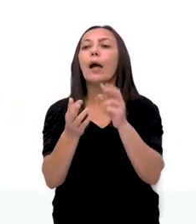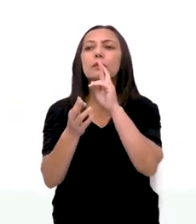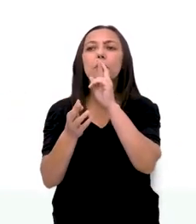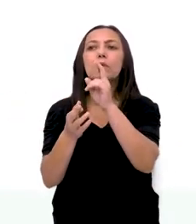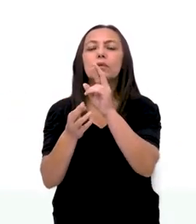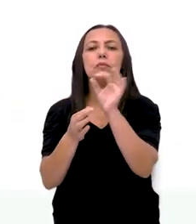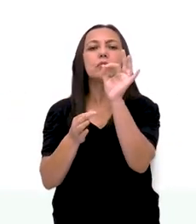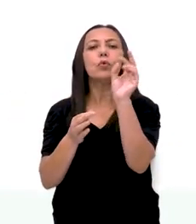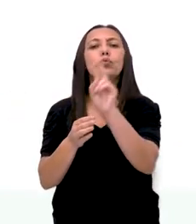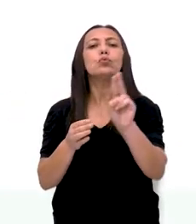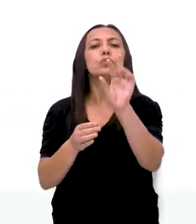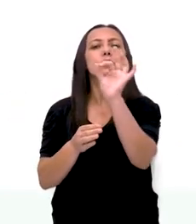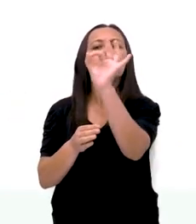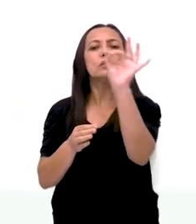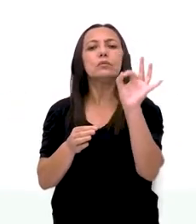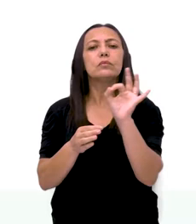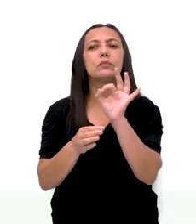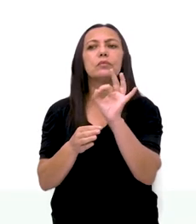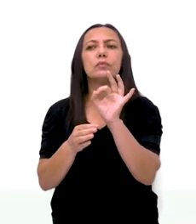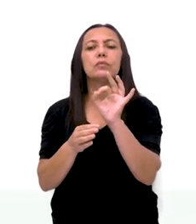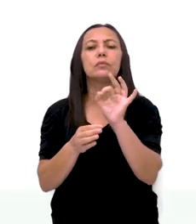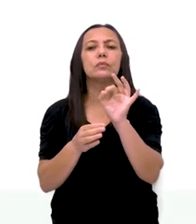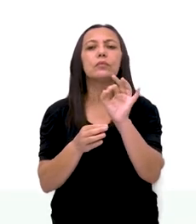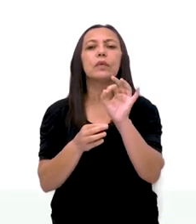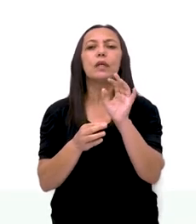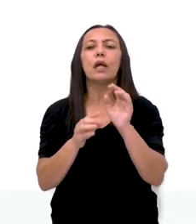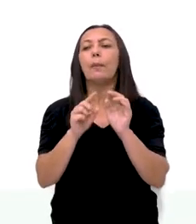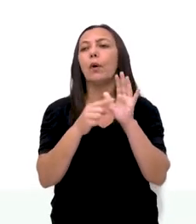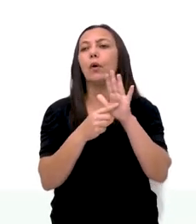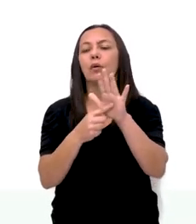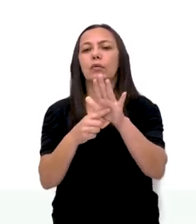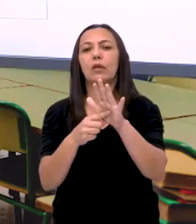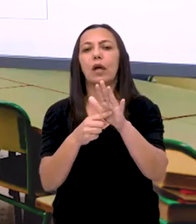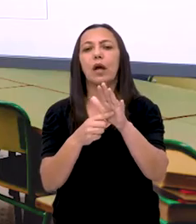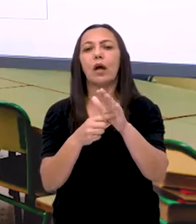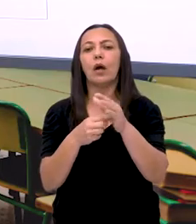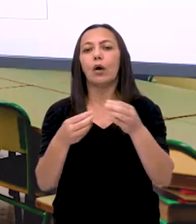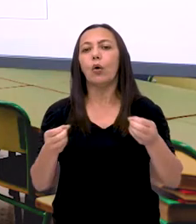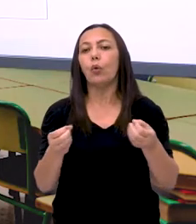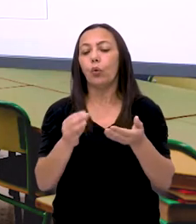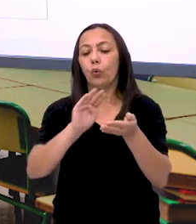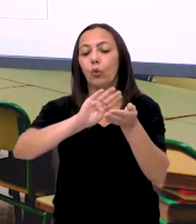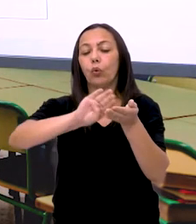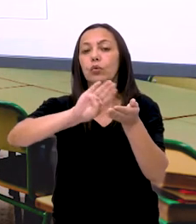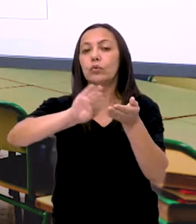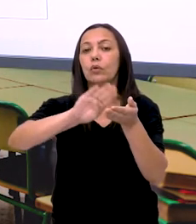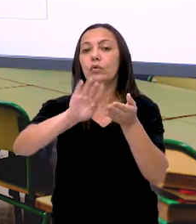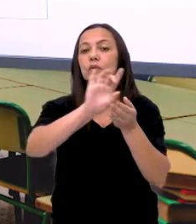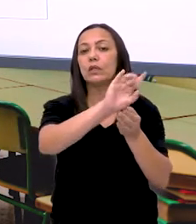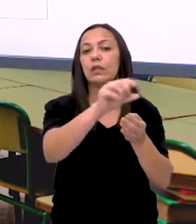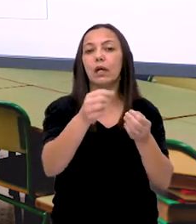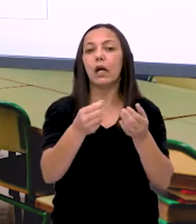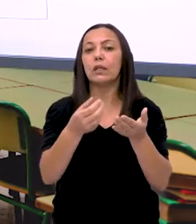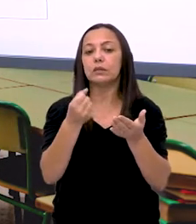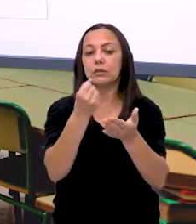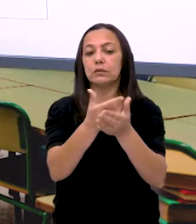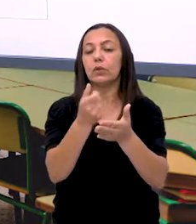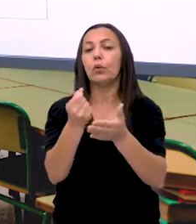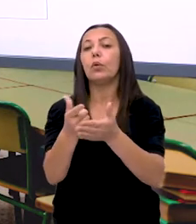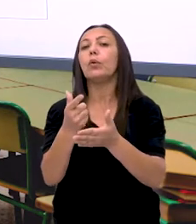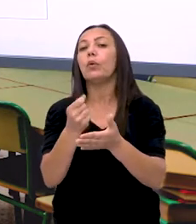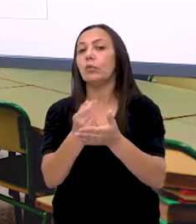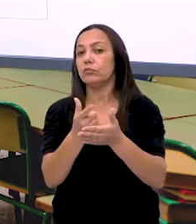ou cédulas para representar o troco de cada compra. Mais uma questão que existem várias